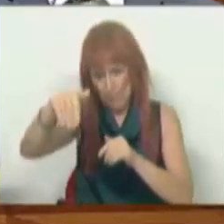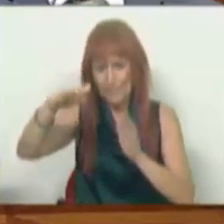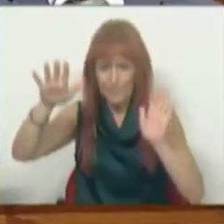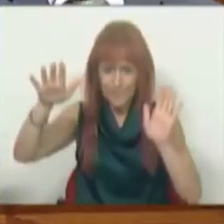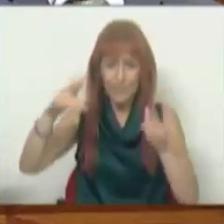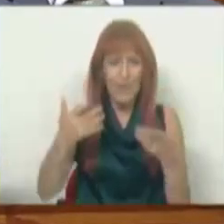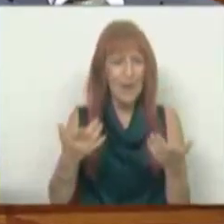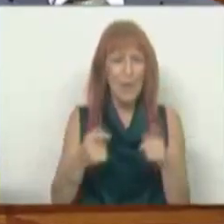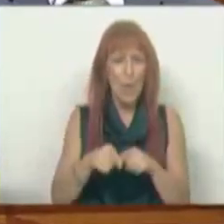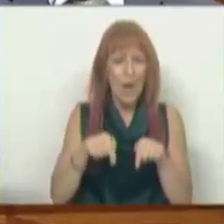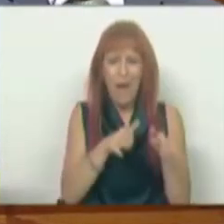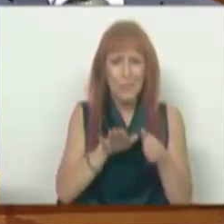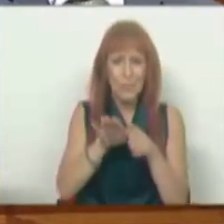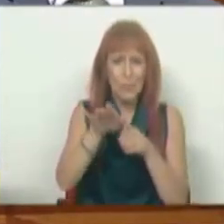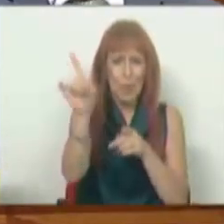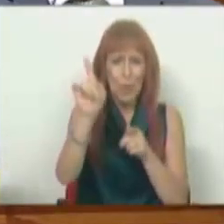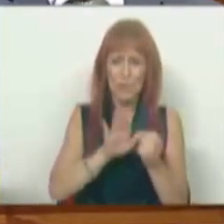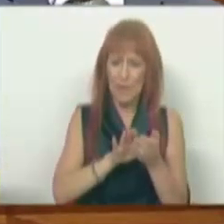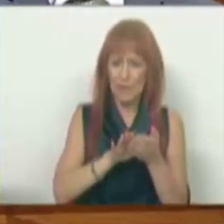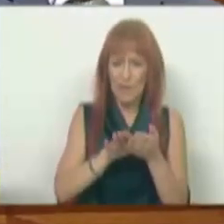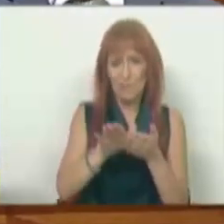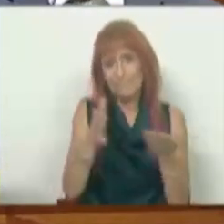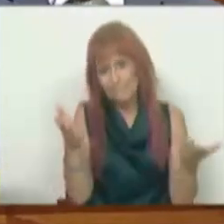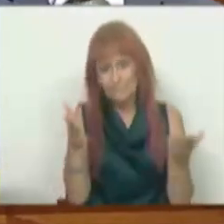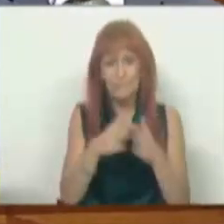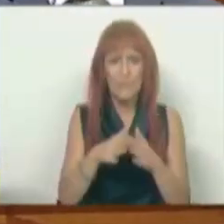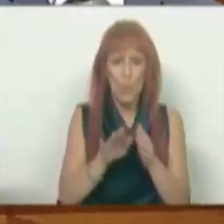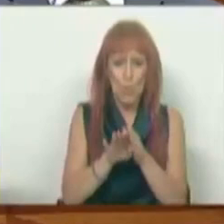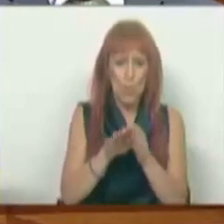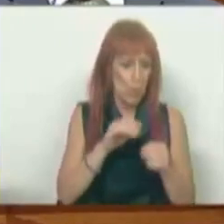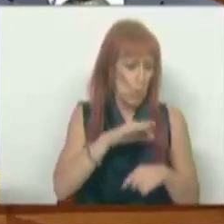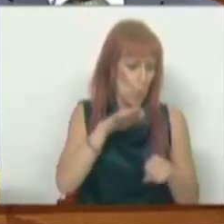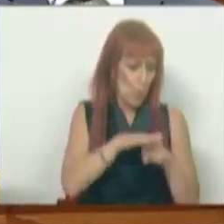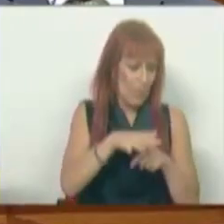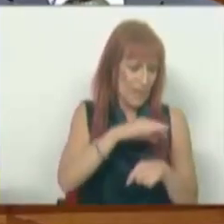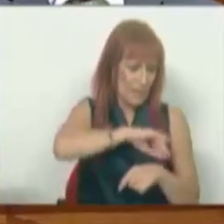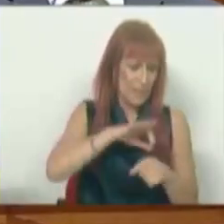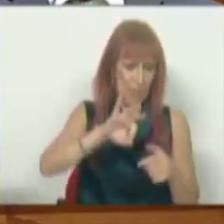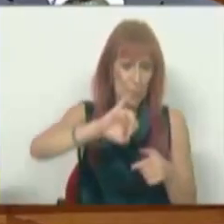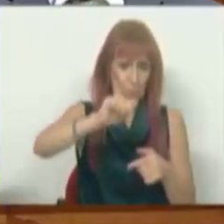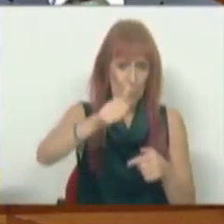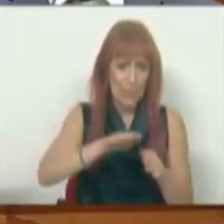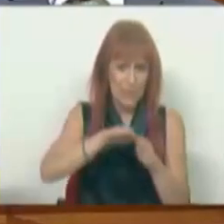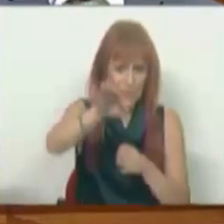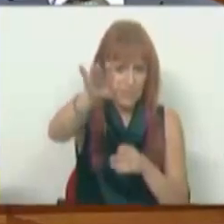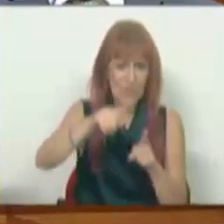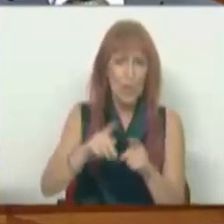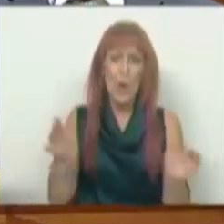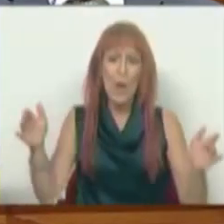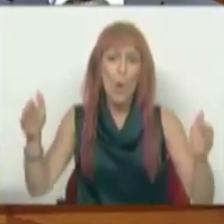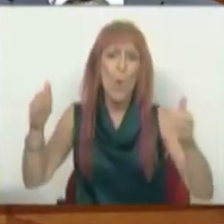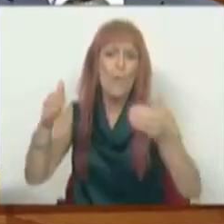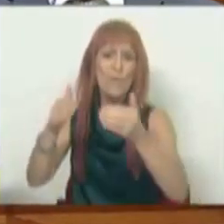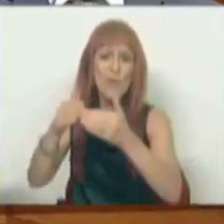E, portanto, não é essa a trajetória. A trajetória é o crescimento do peso dos salários do PIB num cenário de convergência